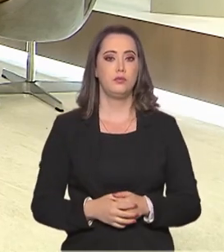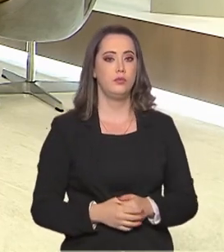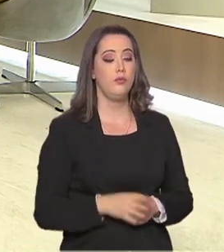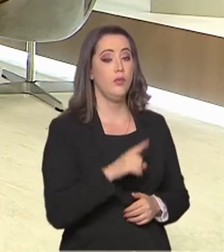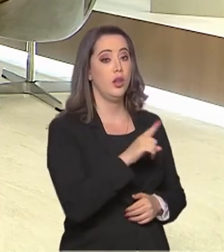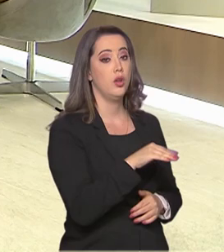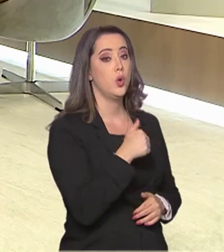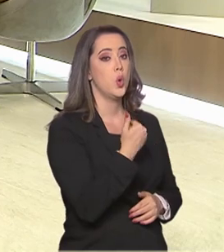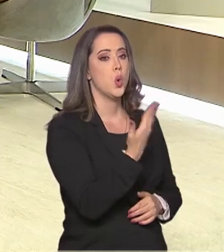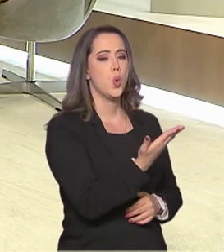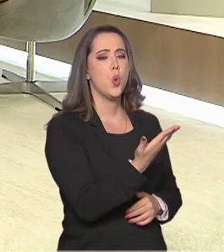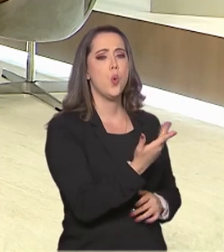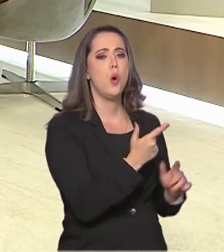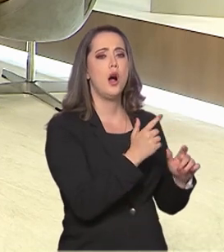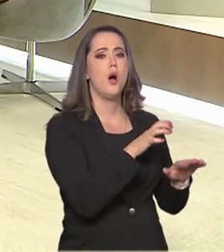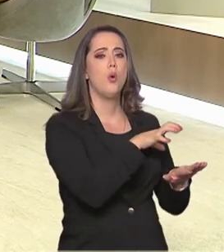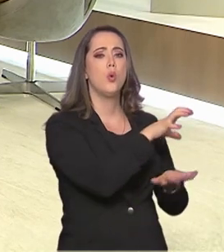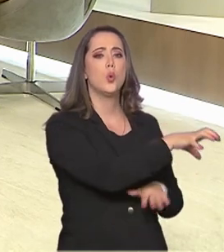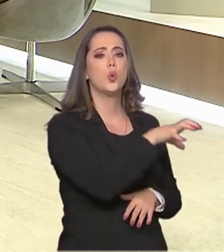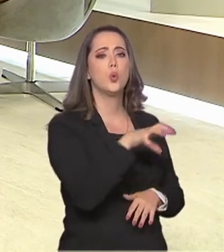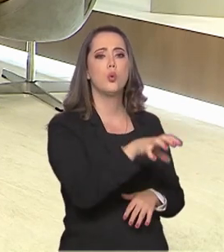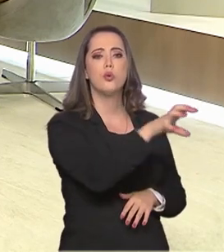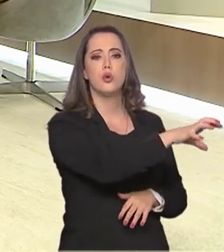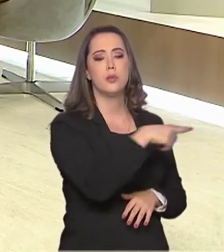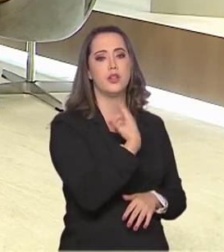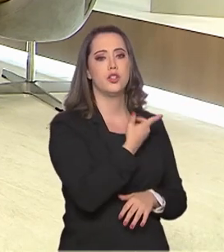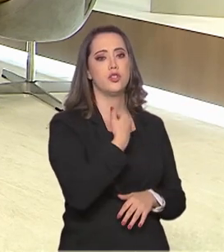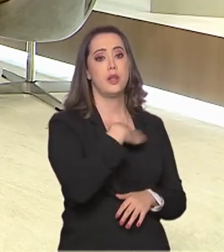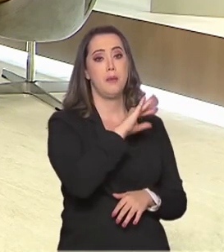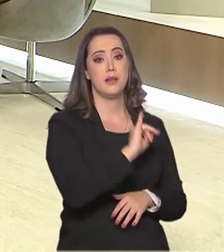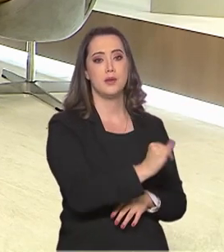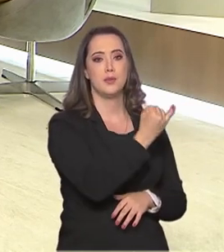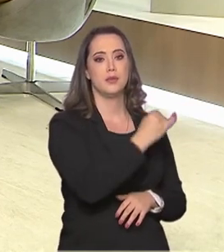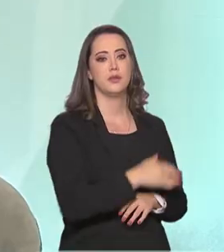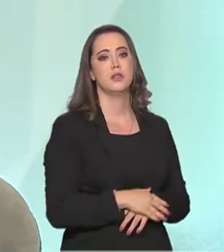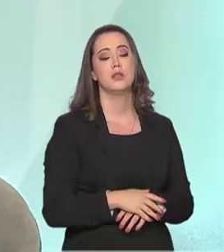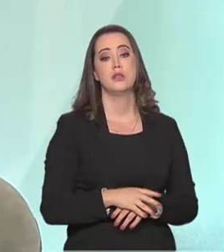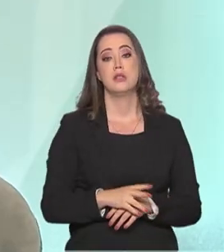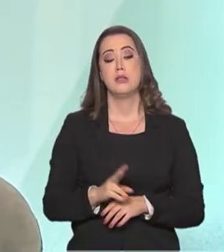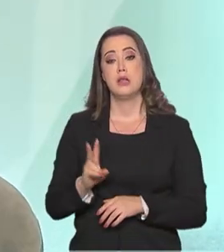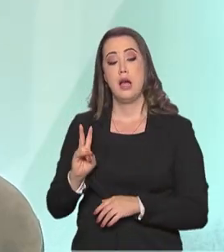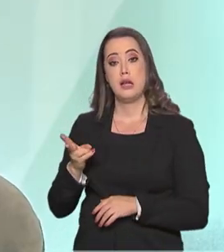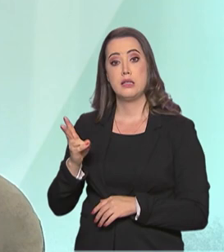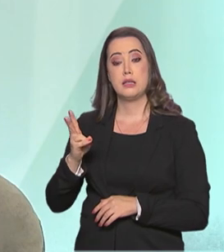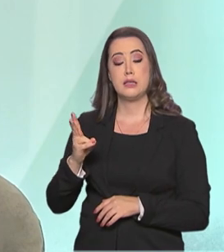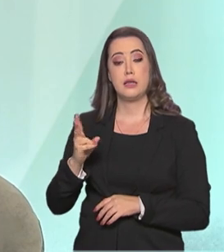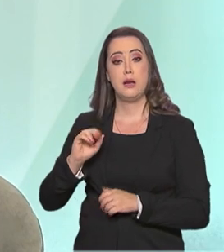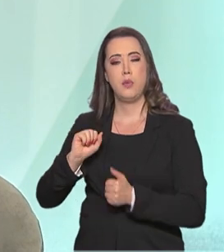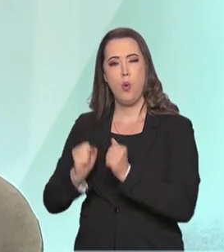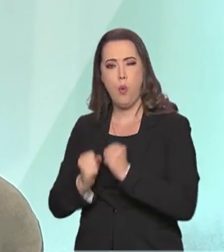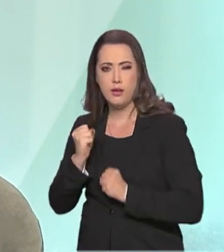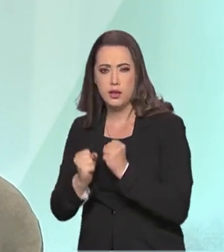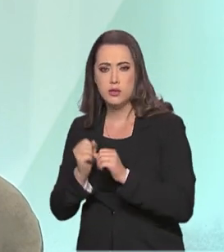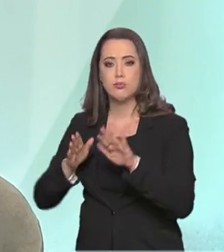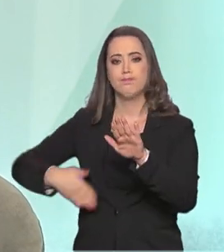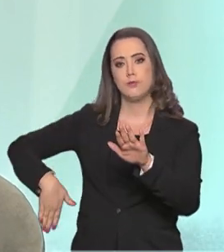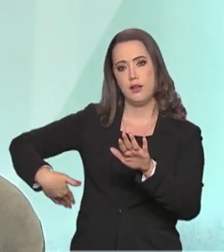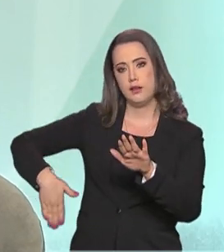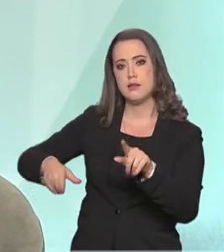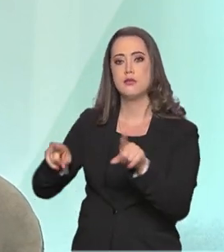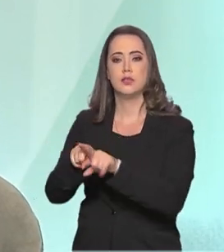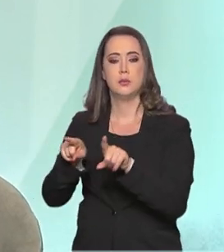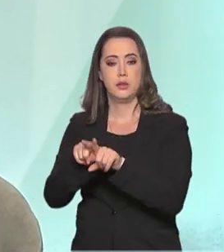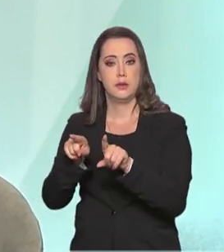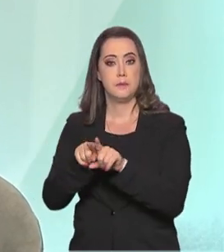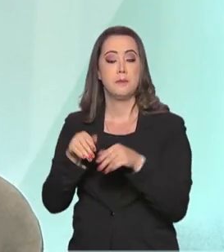modalidades a gente chega com mais chance? Onde é que a gente pode ser Sempre o atletismo e a natação, que nós somos realmente referências